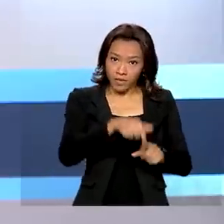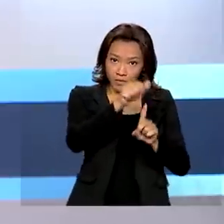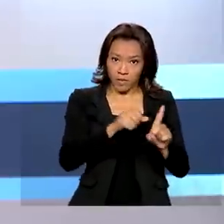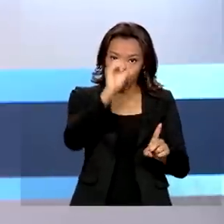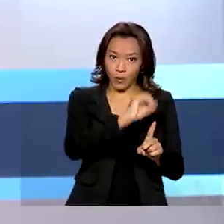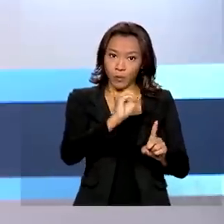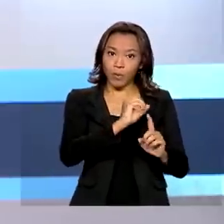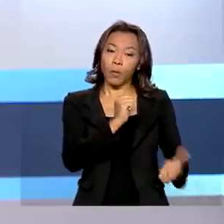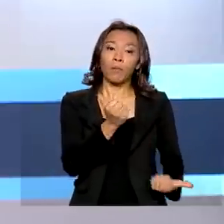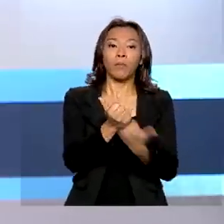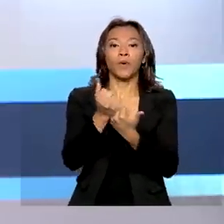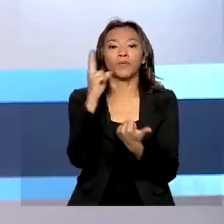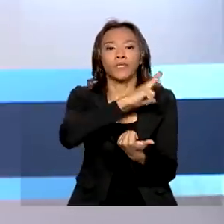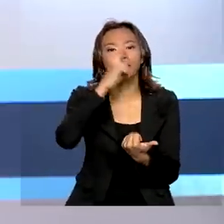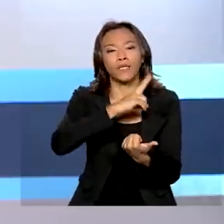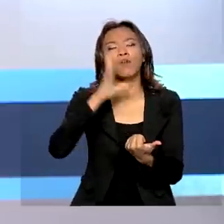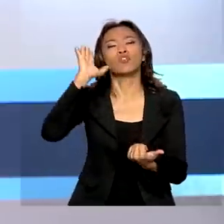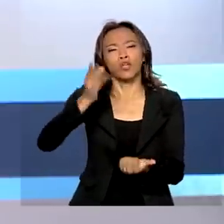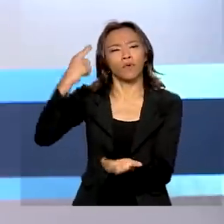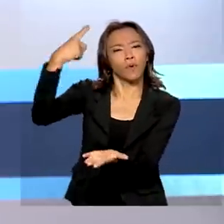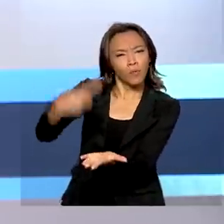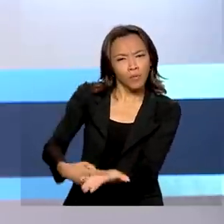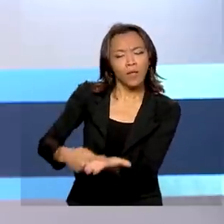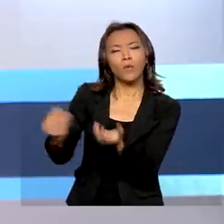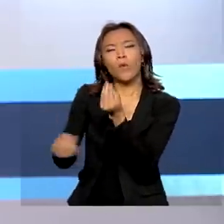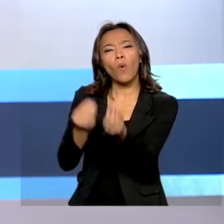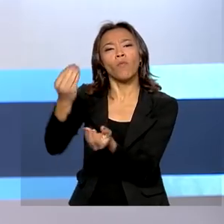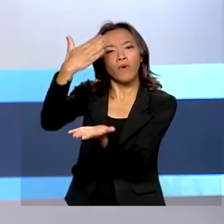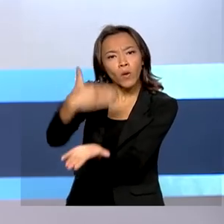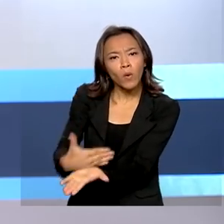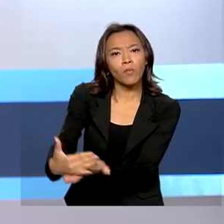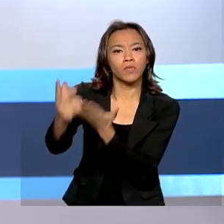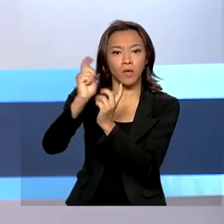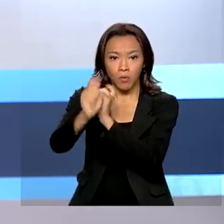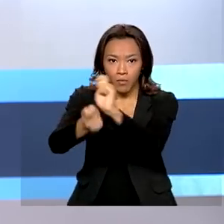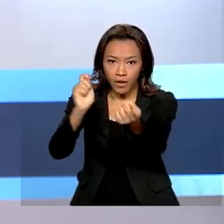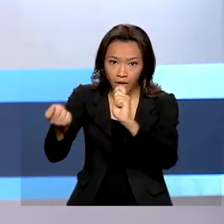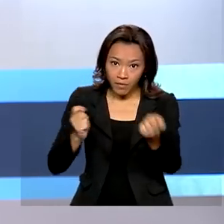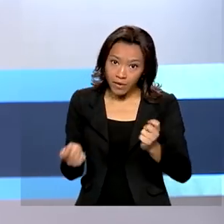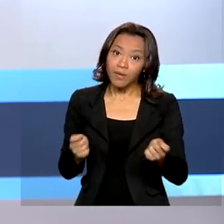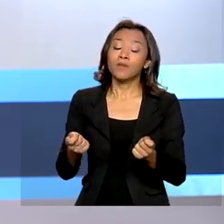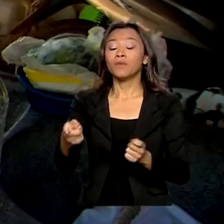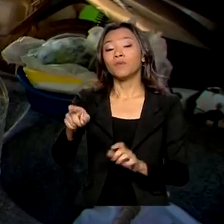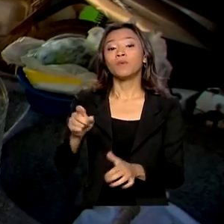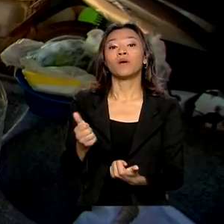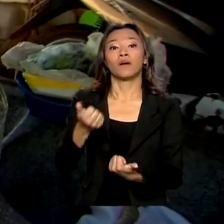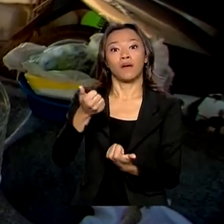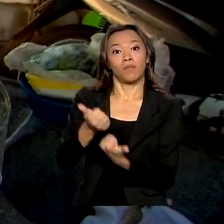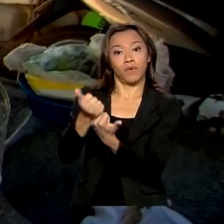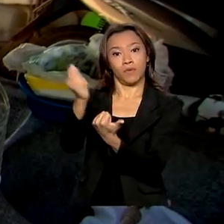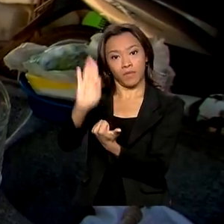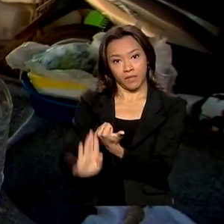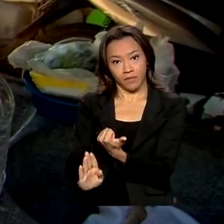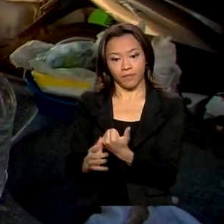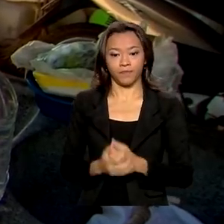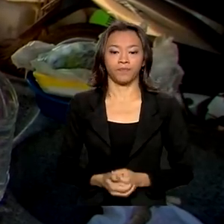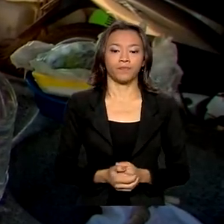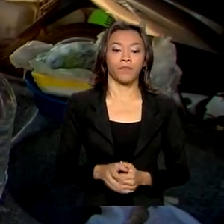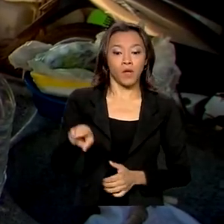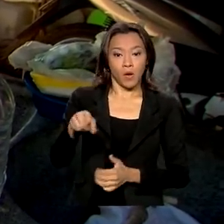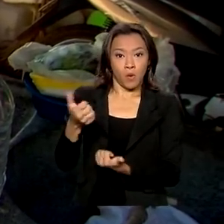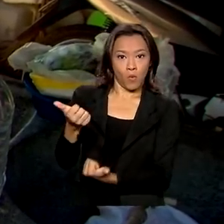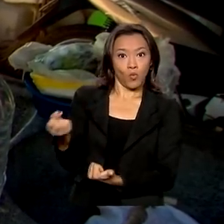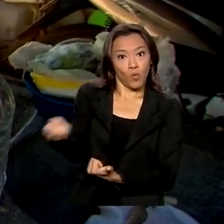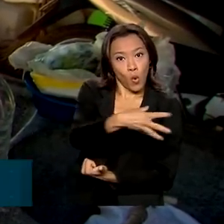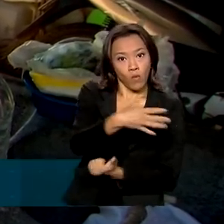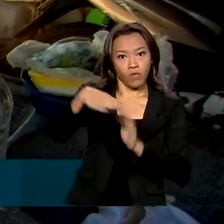definido quando vai começar o pagamento do Auxílio Brasil, o novo benefício social do governo. O Auxílio Brasil,